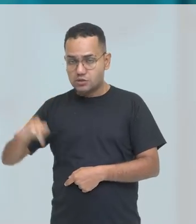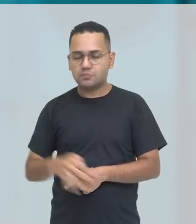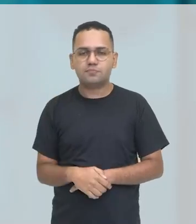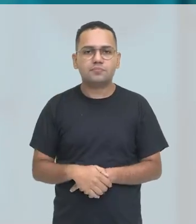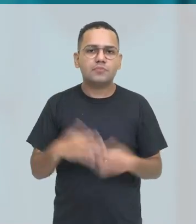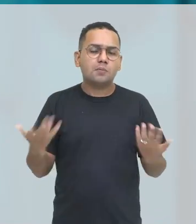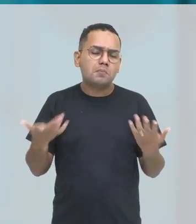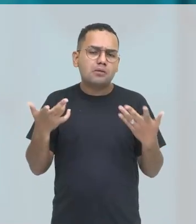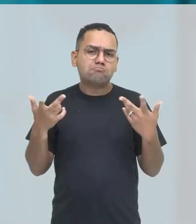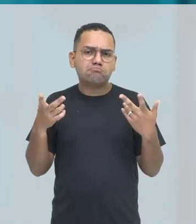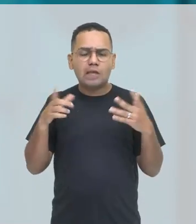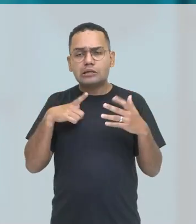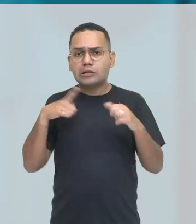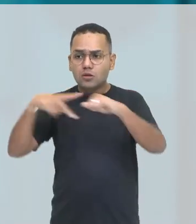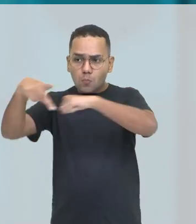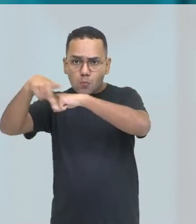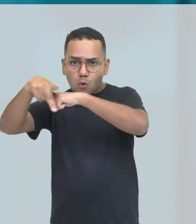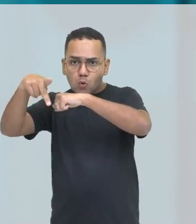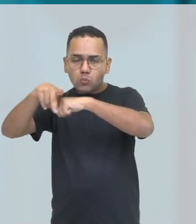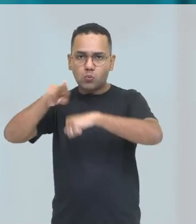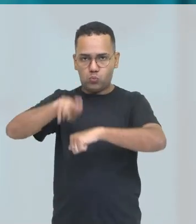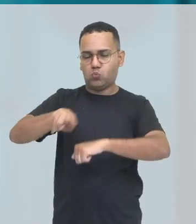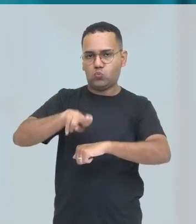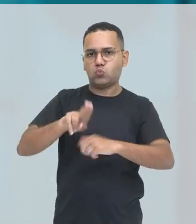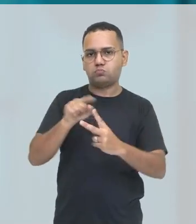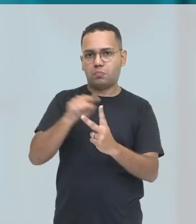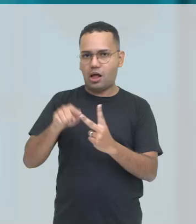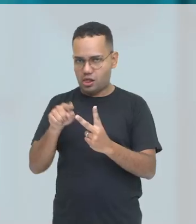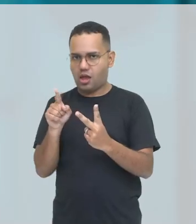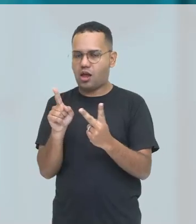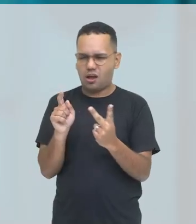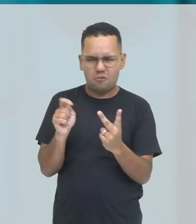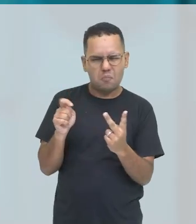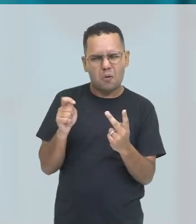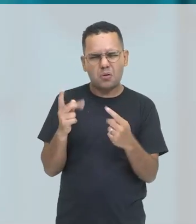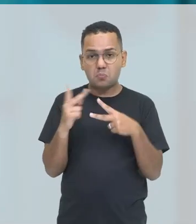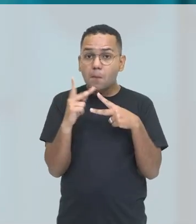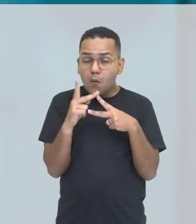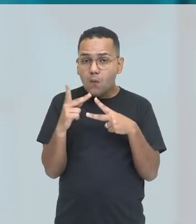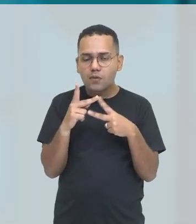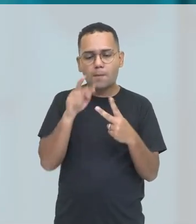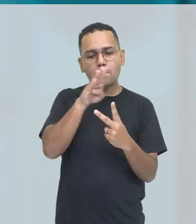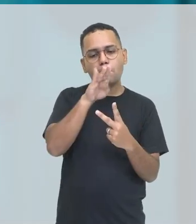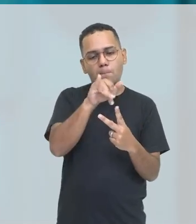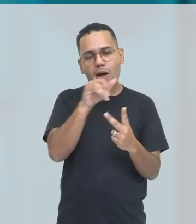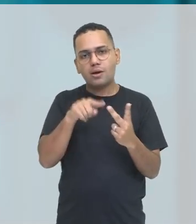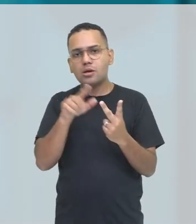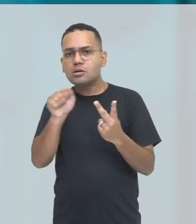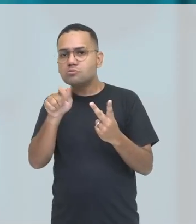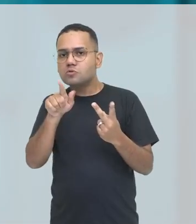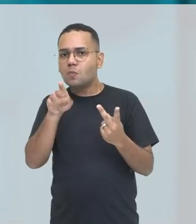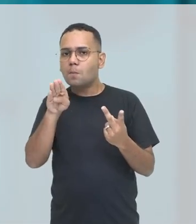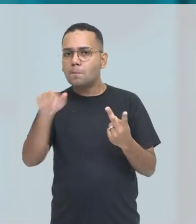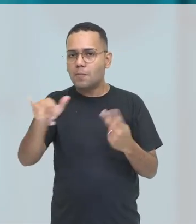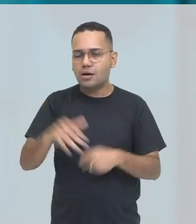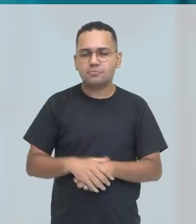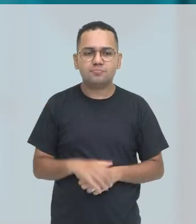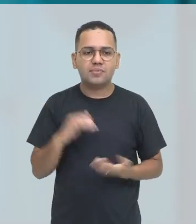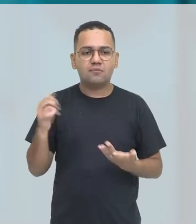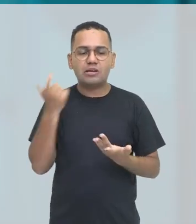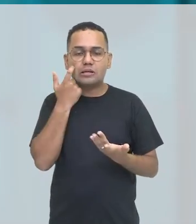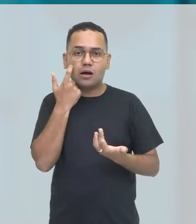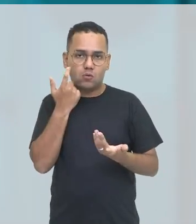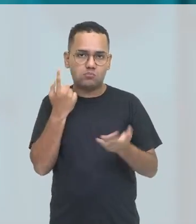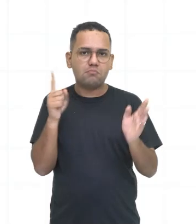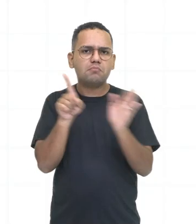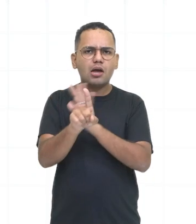ou by, mas também nós vimos no nosso diálogo a presença ali de hora, né, como é que se pergunta a hora, como é que se responde. Vamos